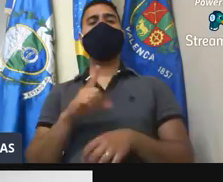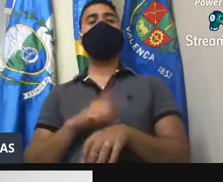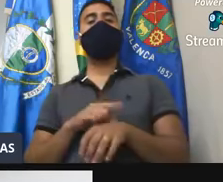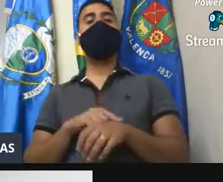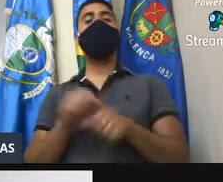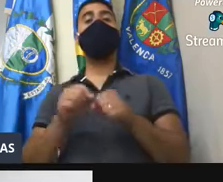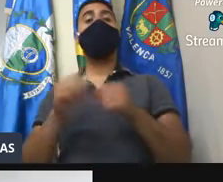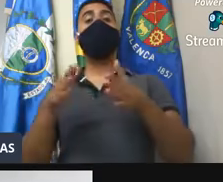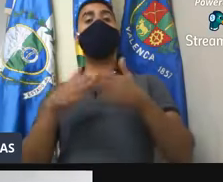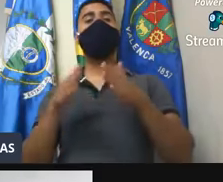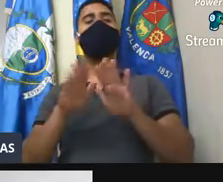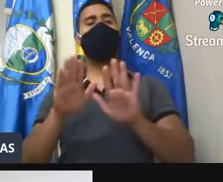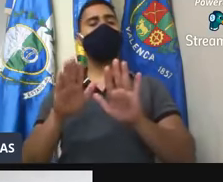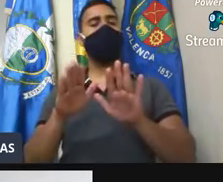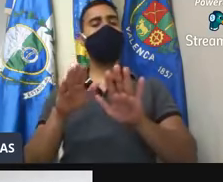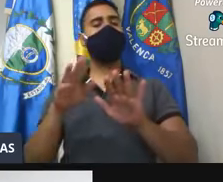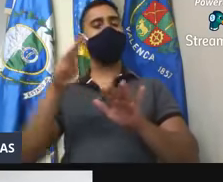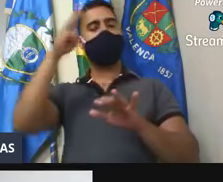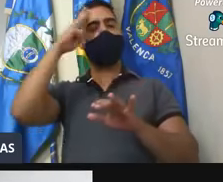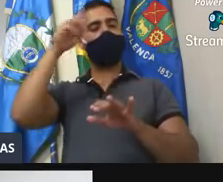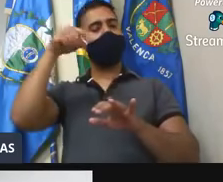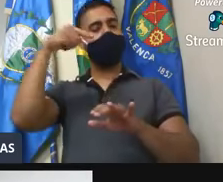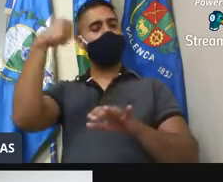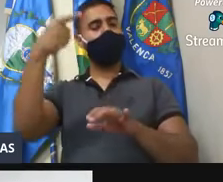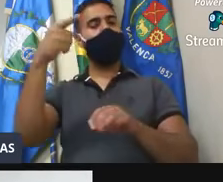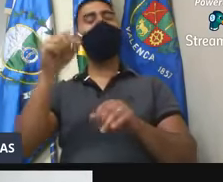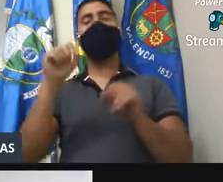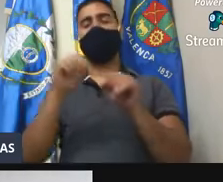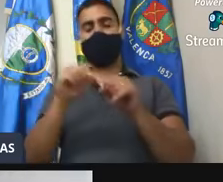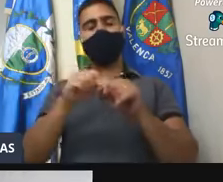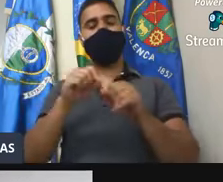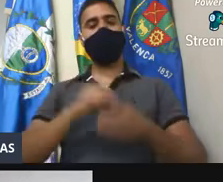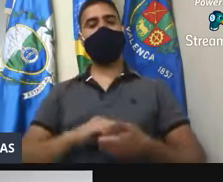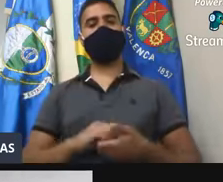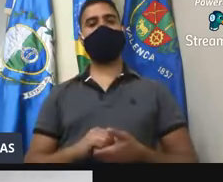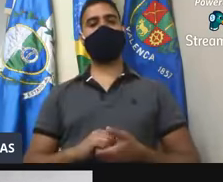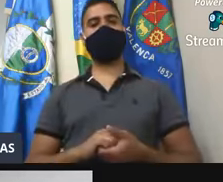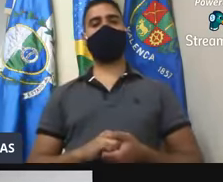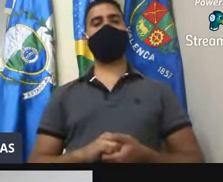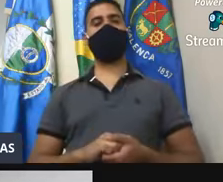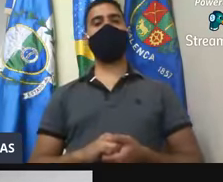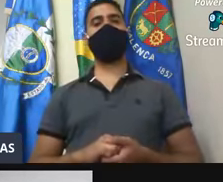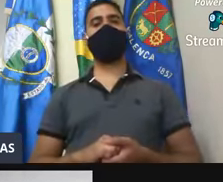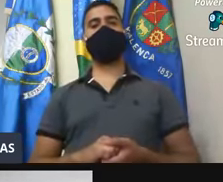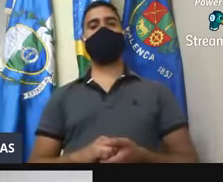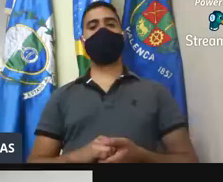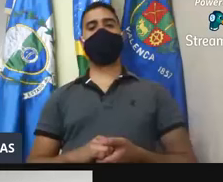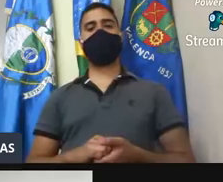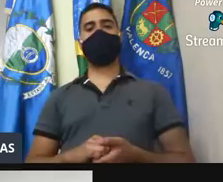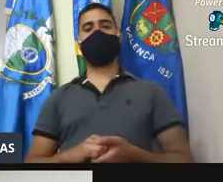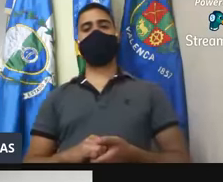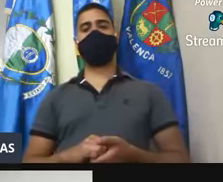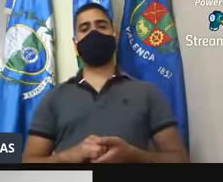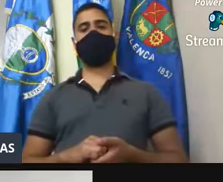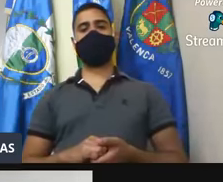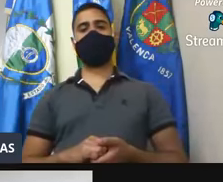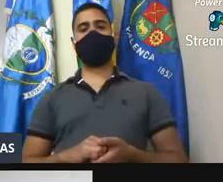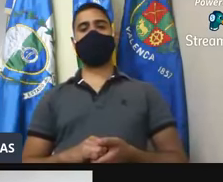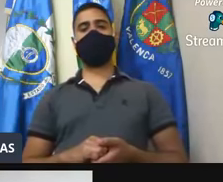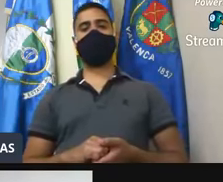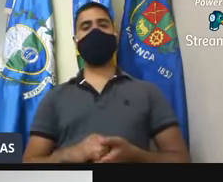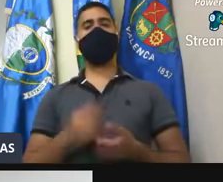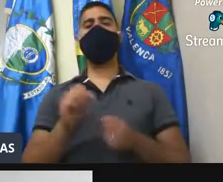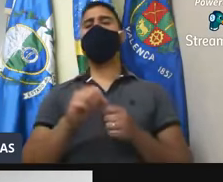mas na próxima semana eu estarei fazendo, é, a respeito de, requerimento, acho que é uma